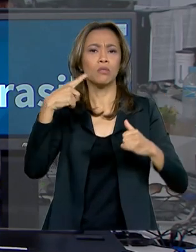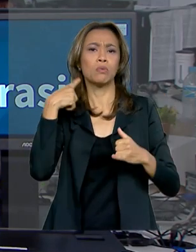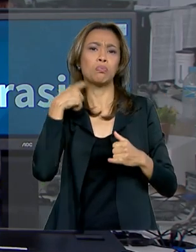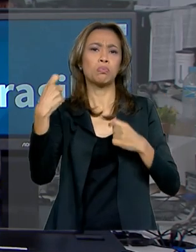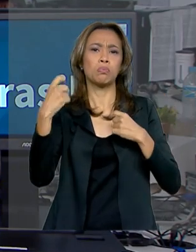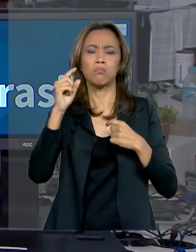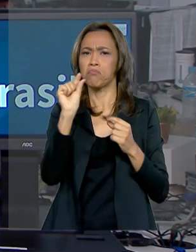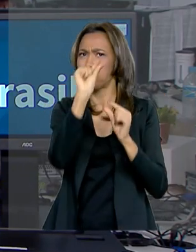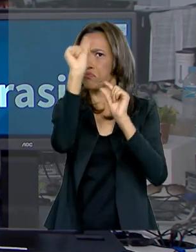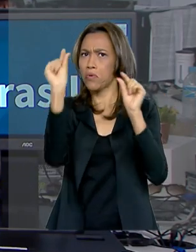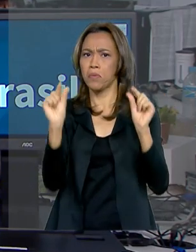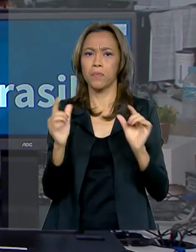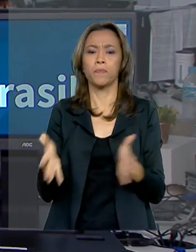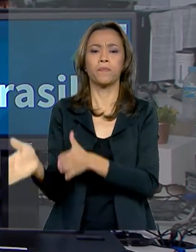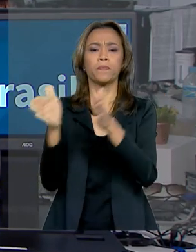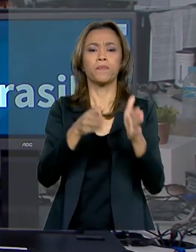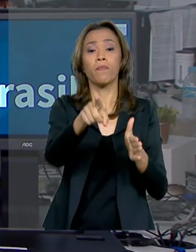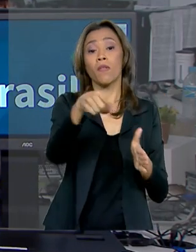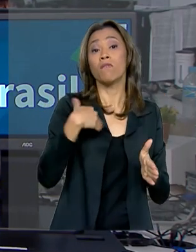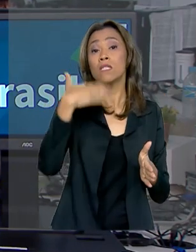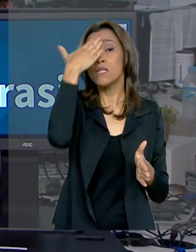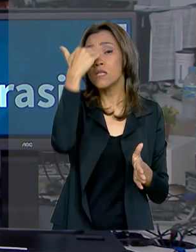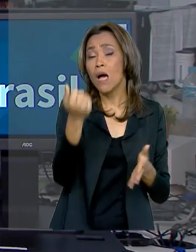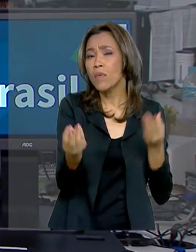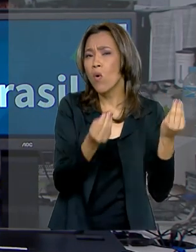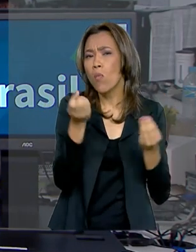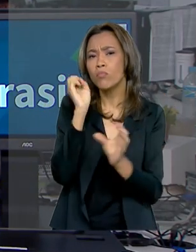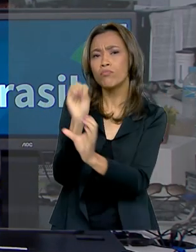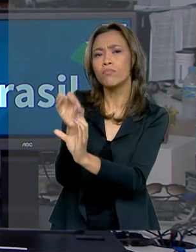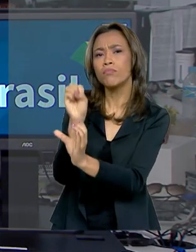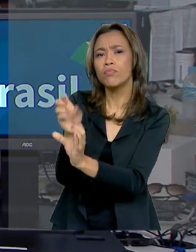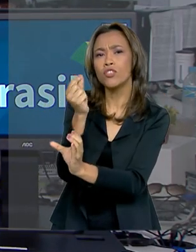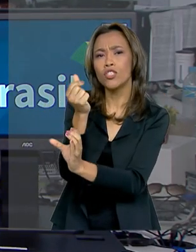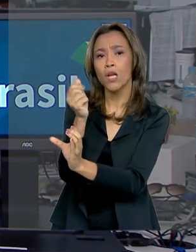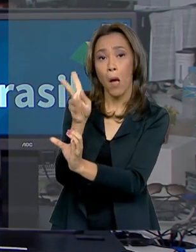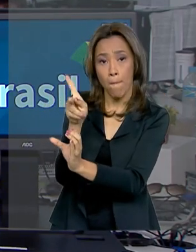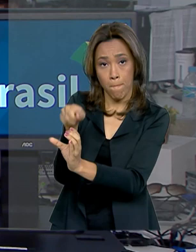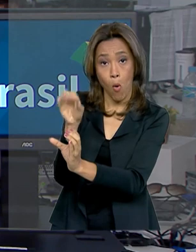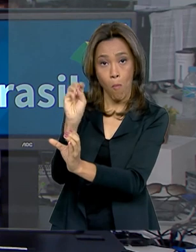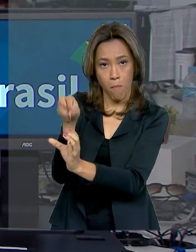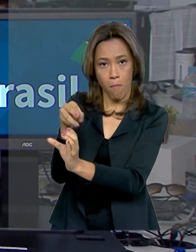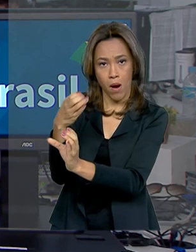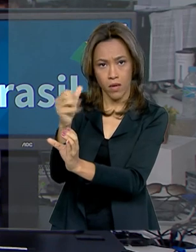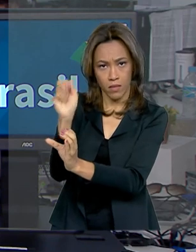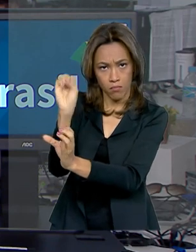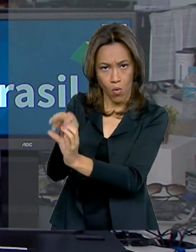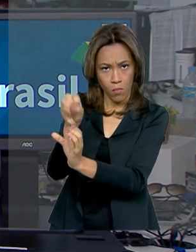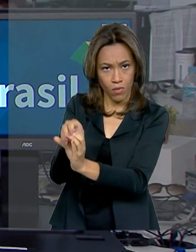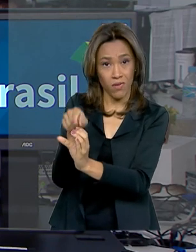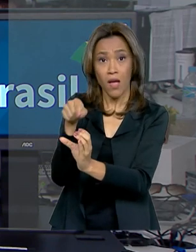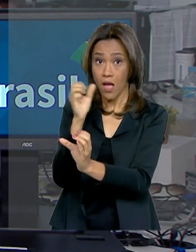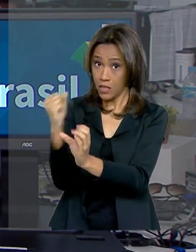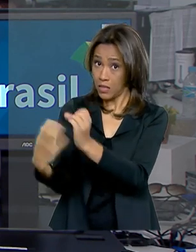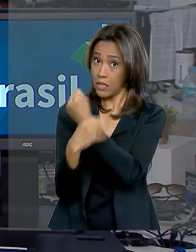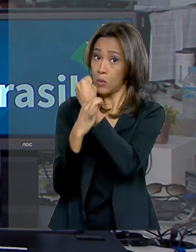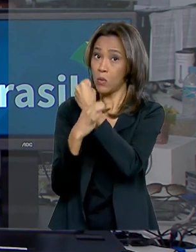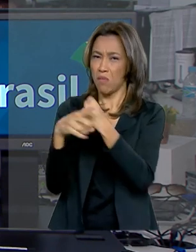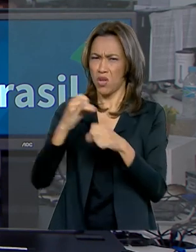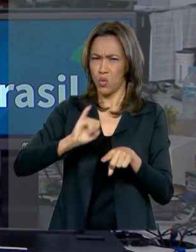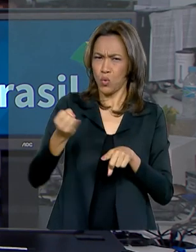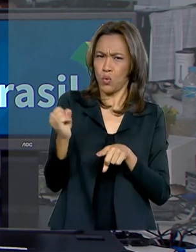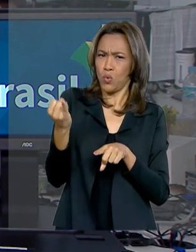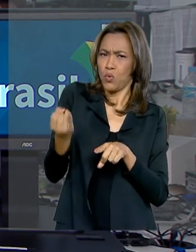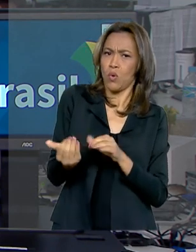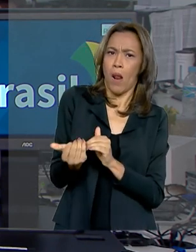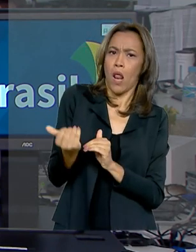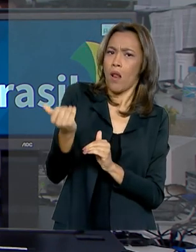Você sabe qual a melhor maneira de guardar as economias? A poupança é segura, mas não rende muito, ainda mais em tempos de juros